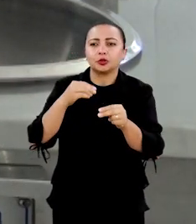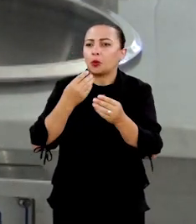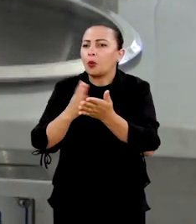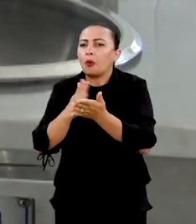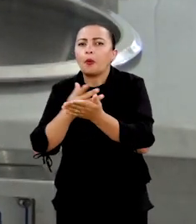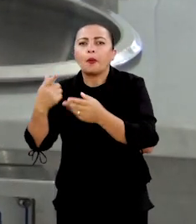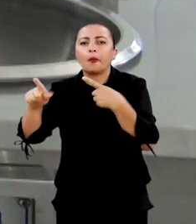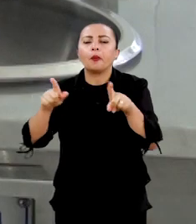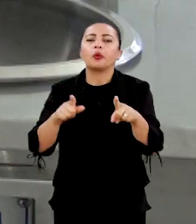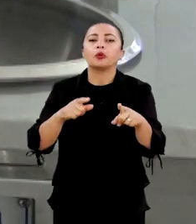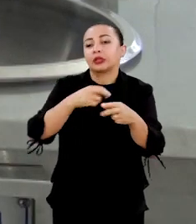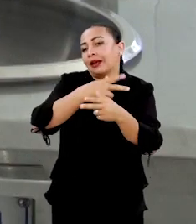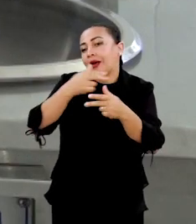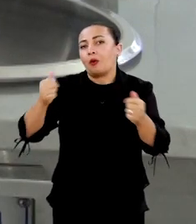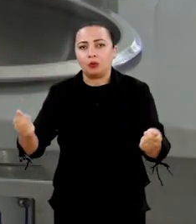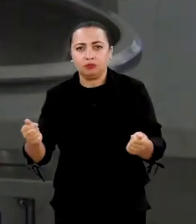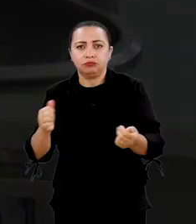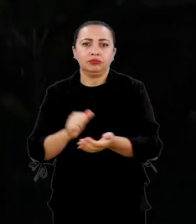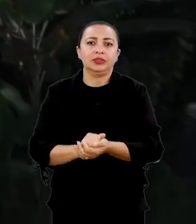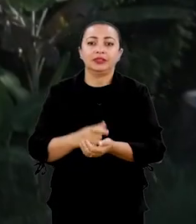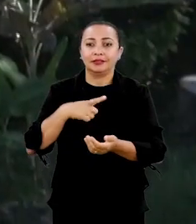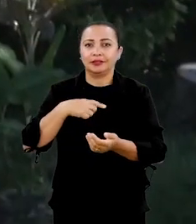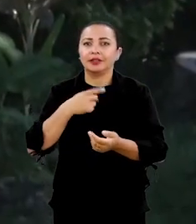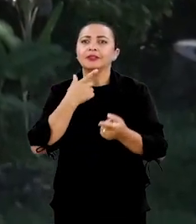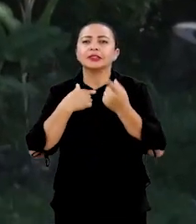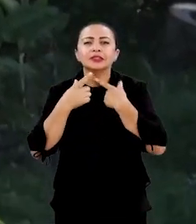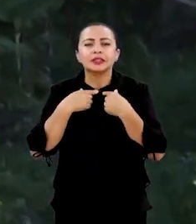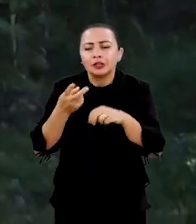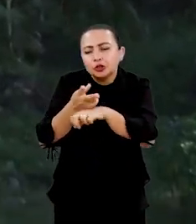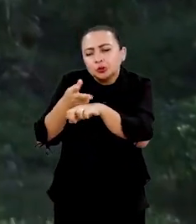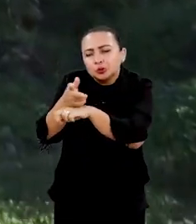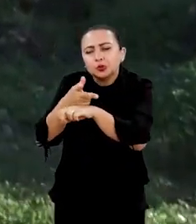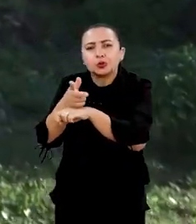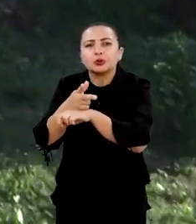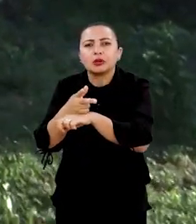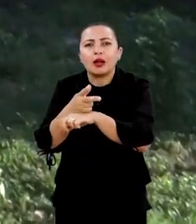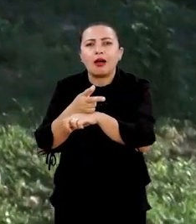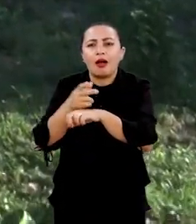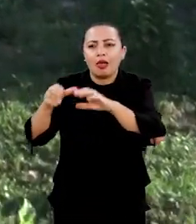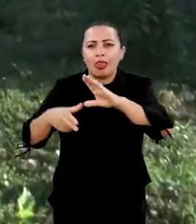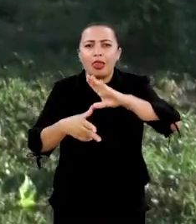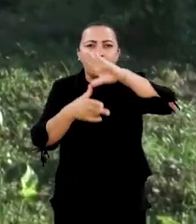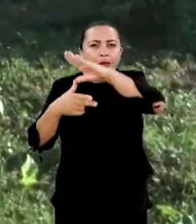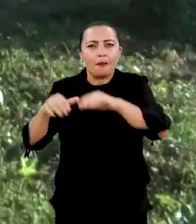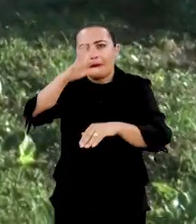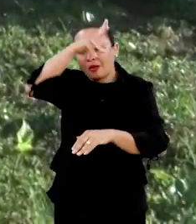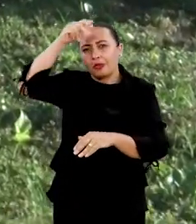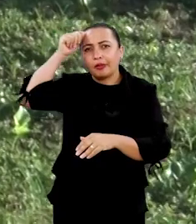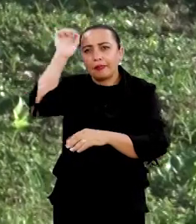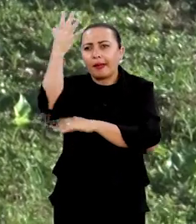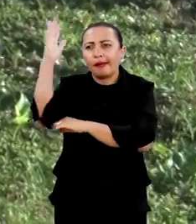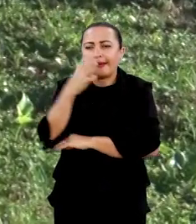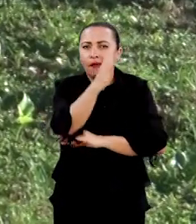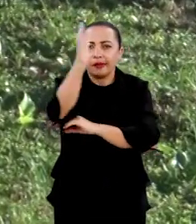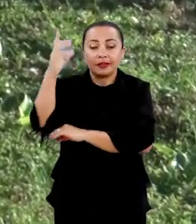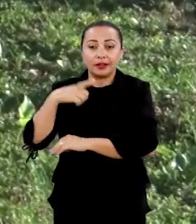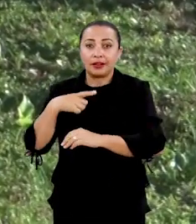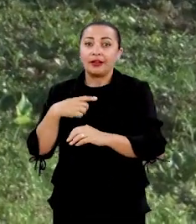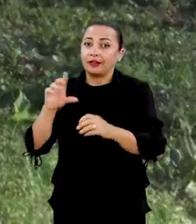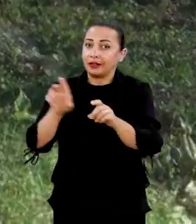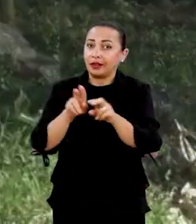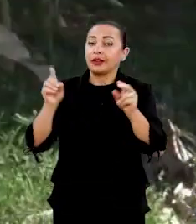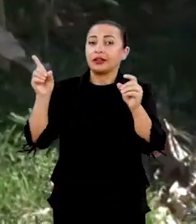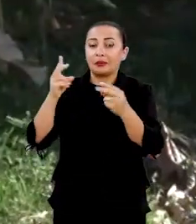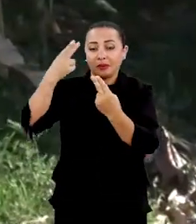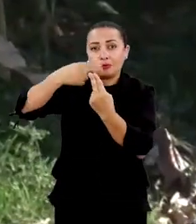de chocolate com algum outro elemento. Daí a gente teve essa necessidade de buscar na Mata Atlântica, que a região a qual vivemos e que está